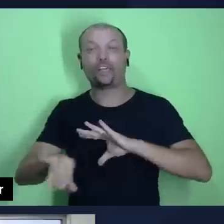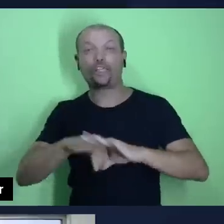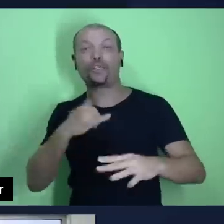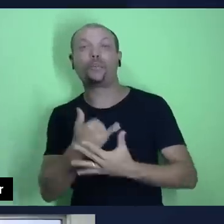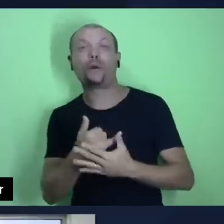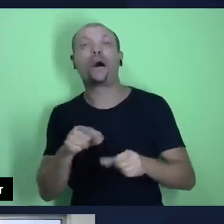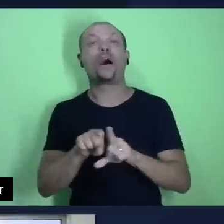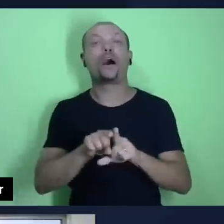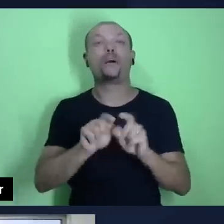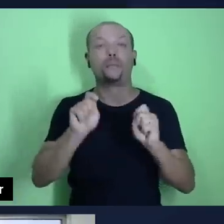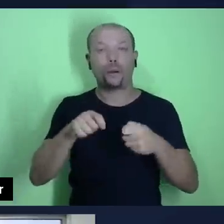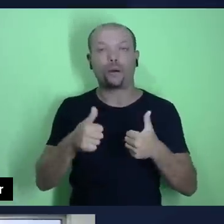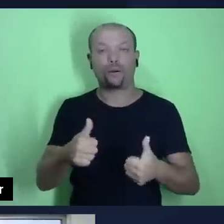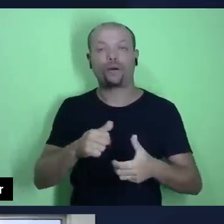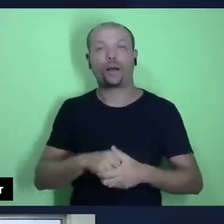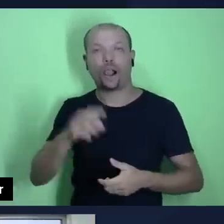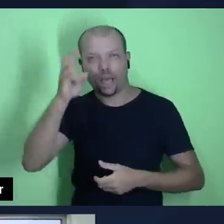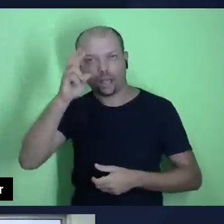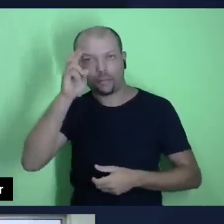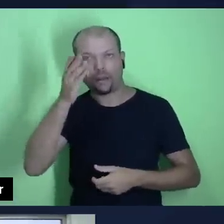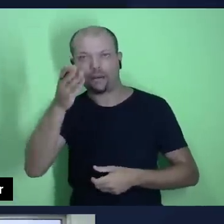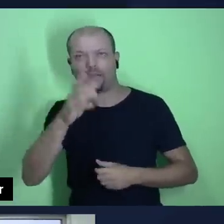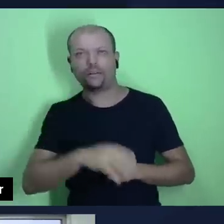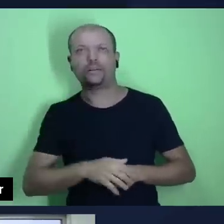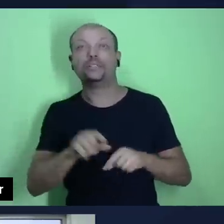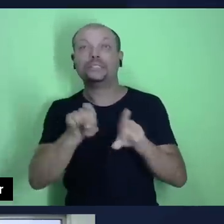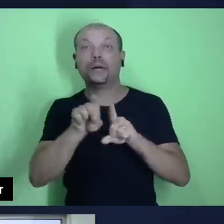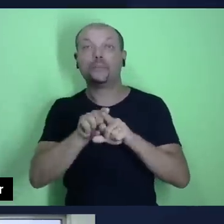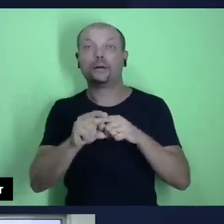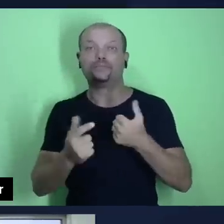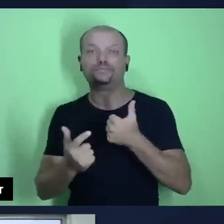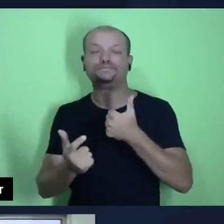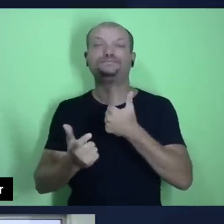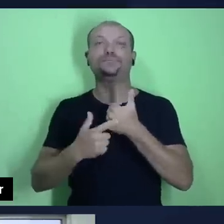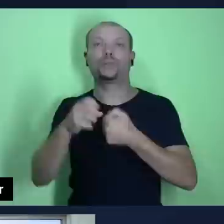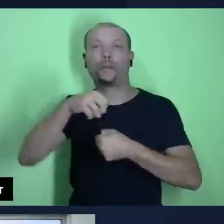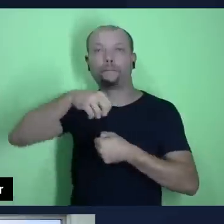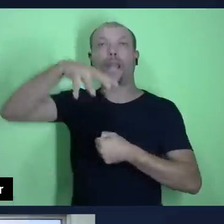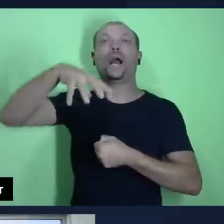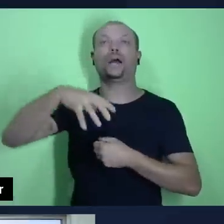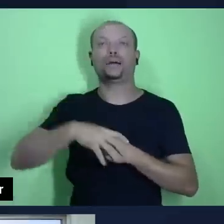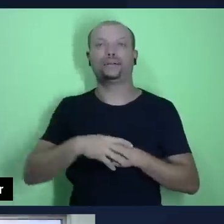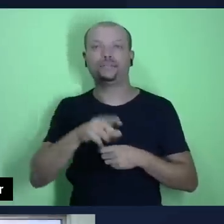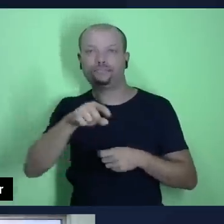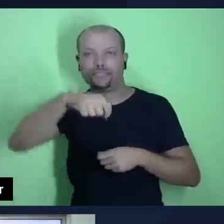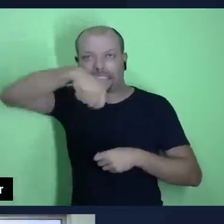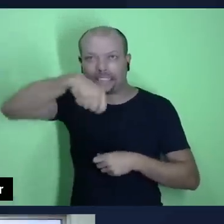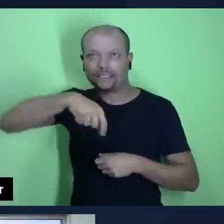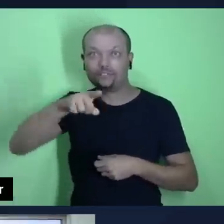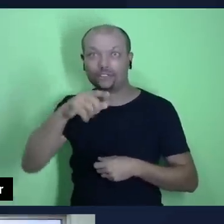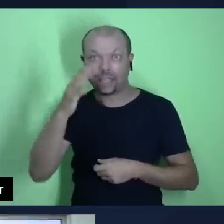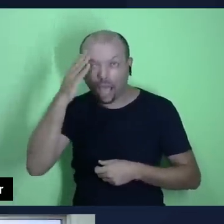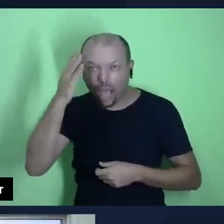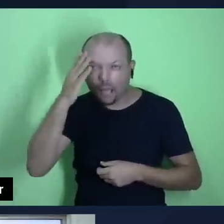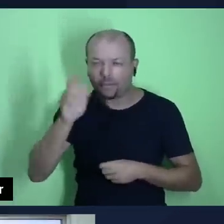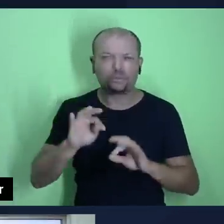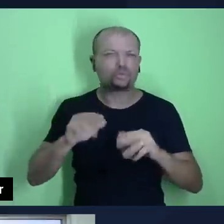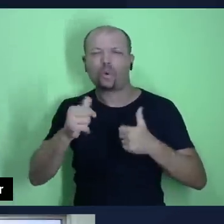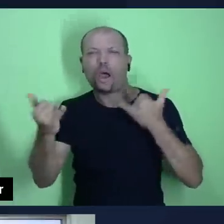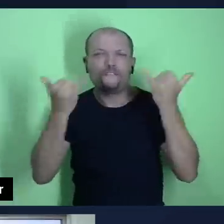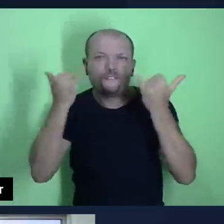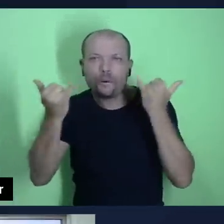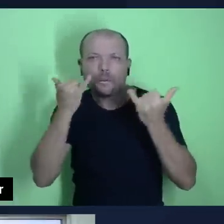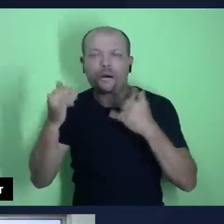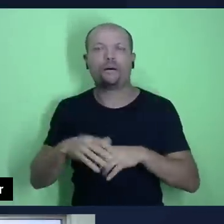gostaríamos de lembrá-lo de ativar as notificações, ative o sininho para que você possa receber sempre os nossos